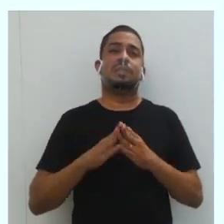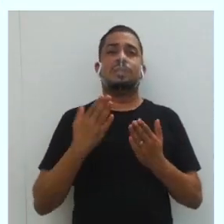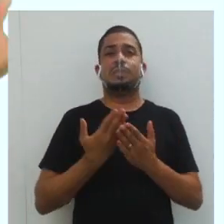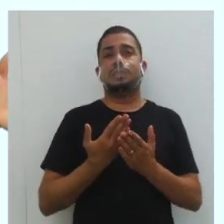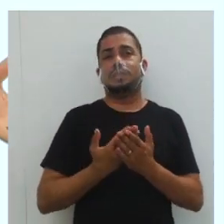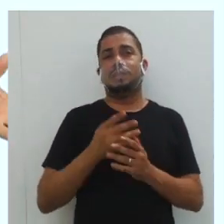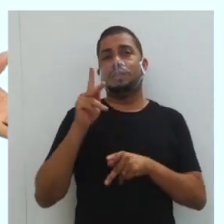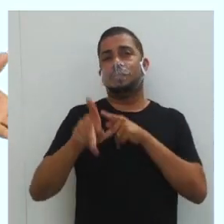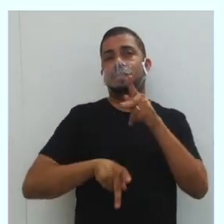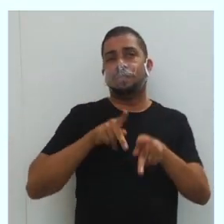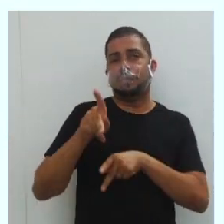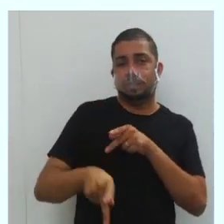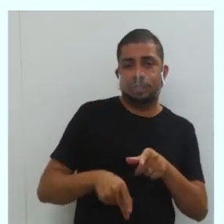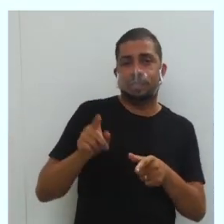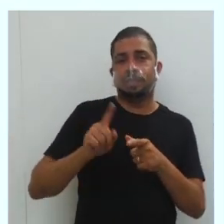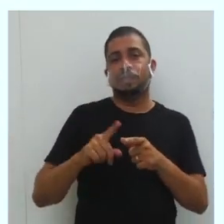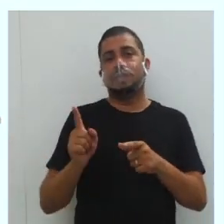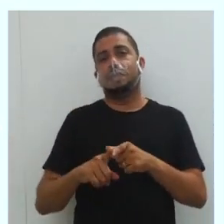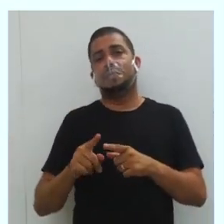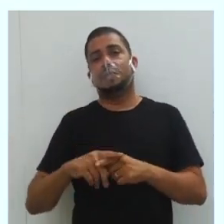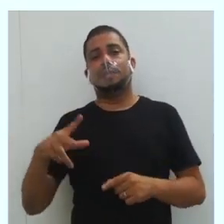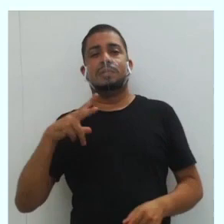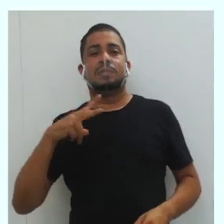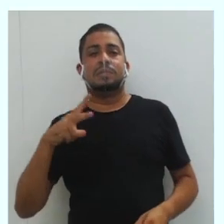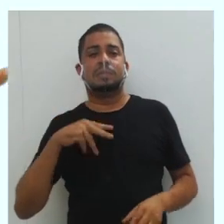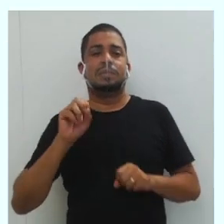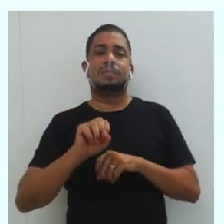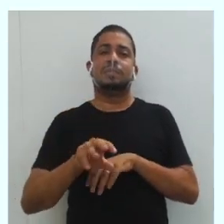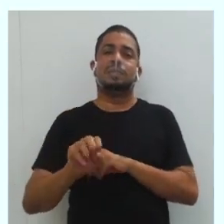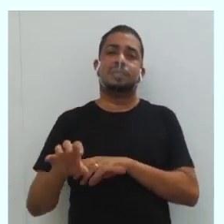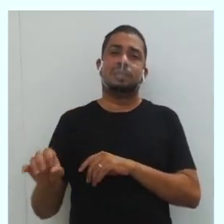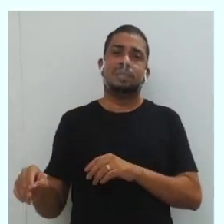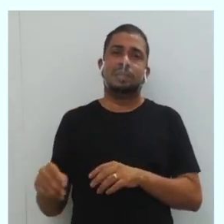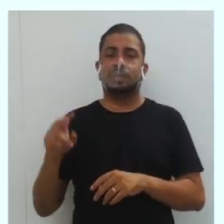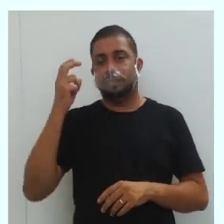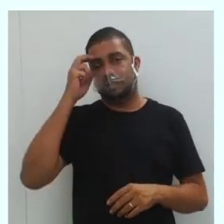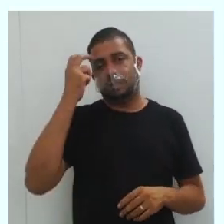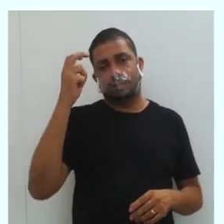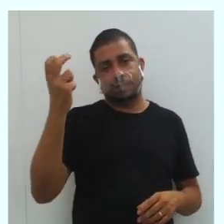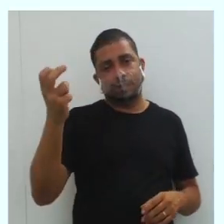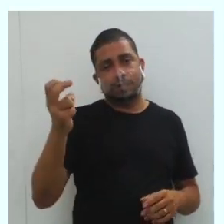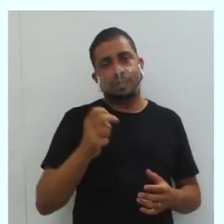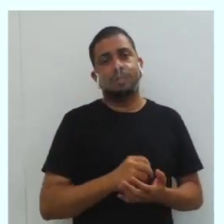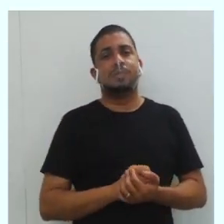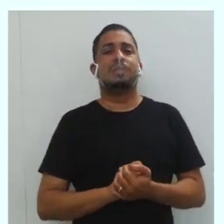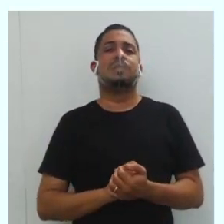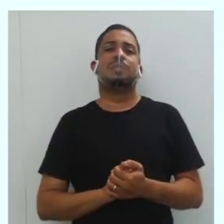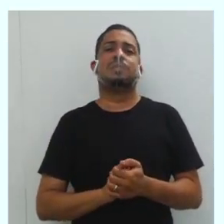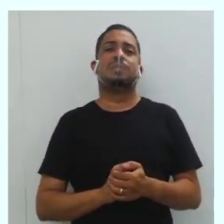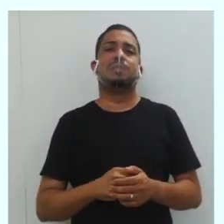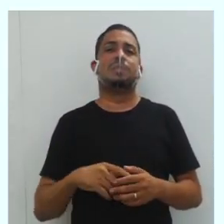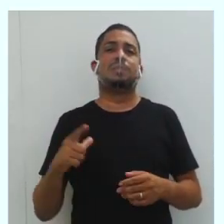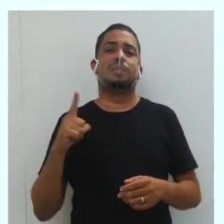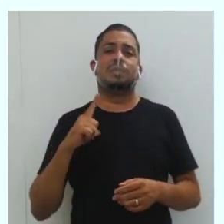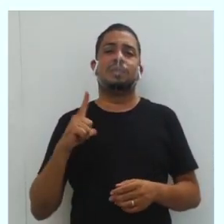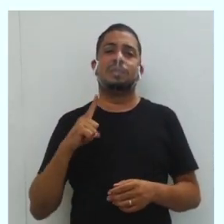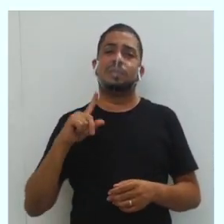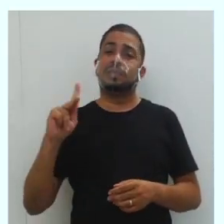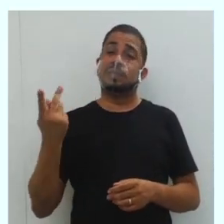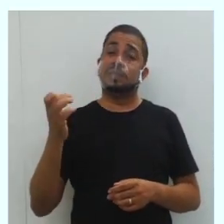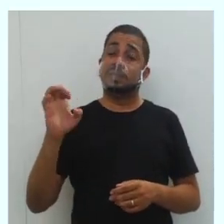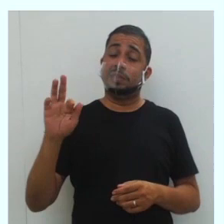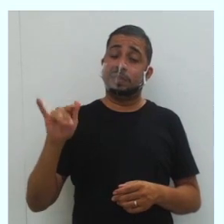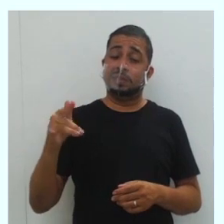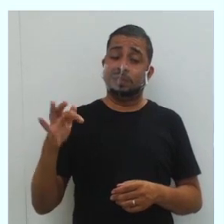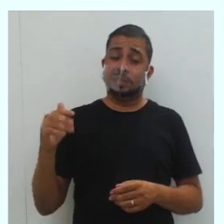Das escolas públicas e privadas, o ensino da cultura, certo? Da cultura da herança